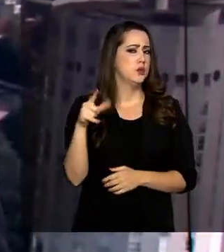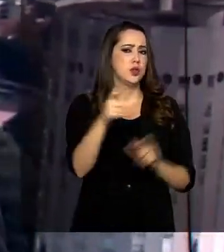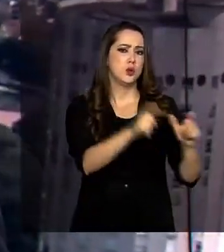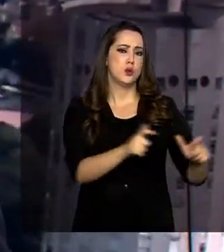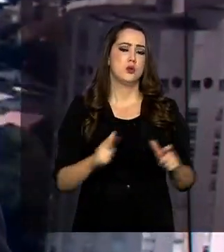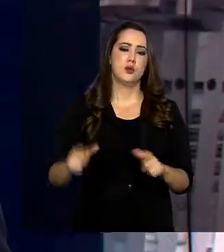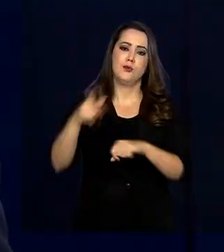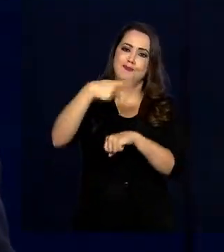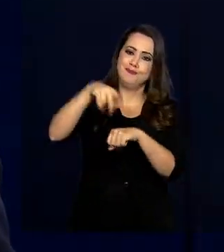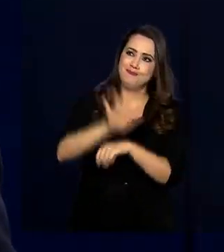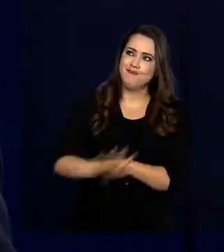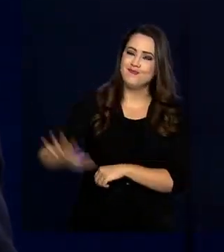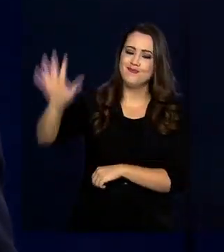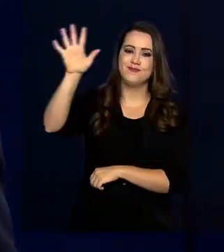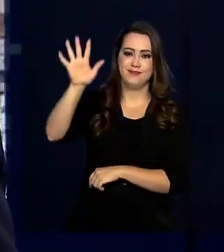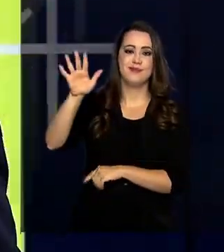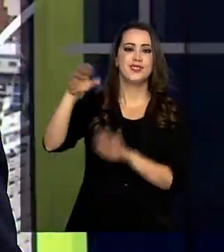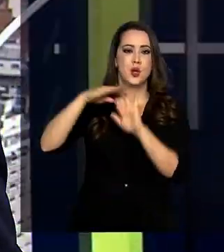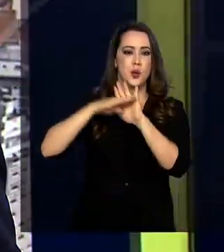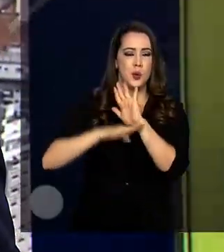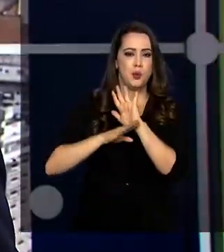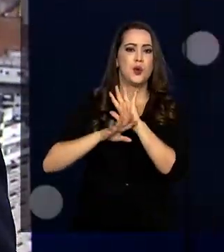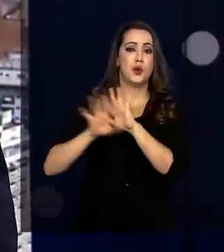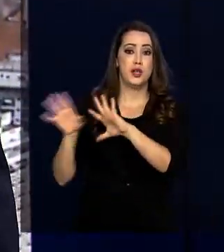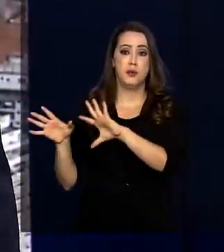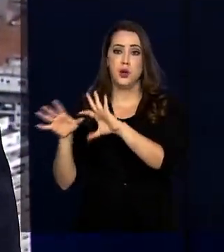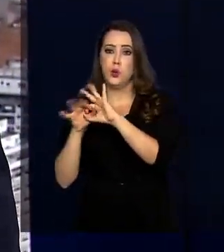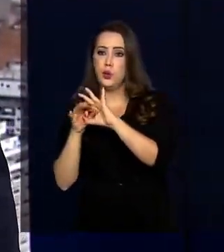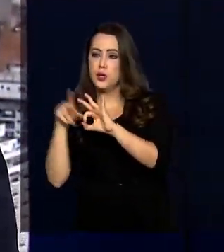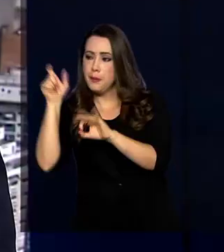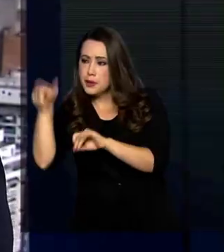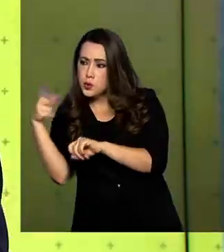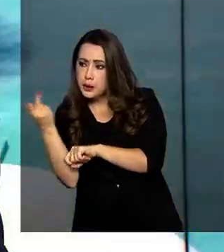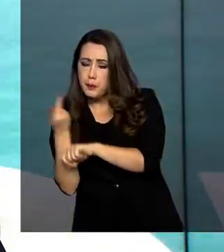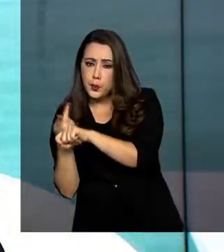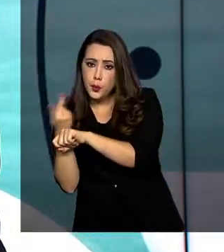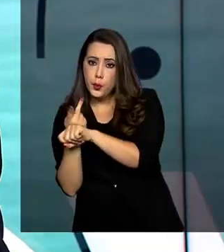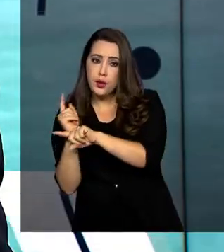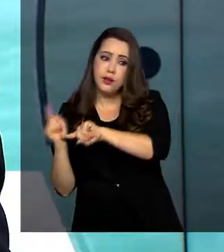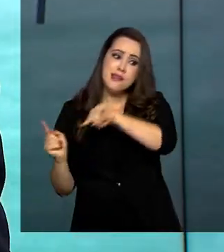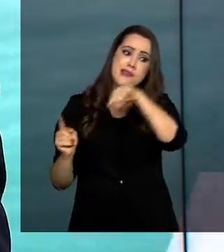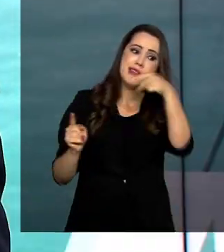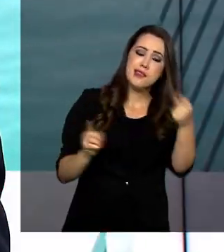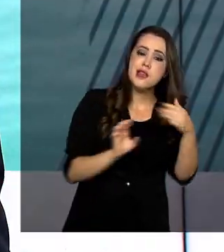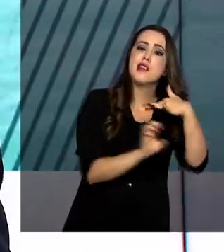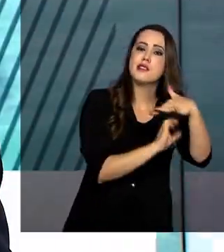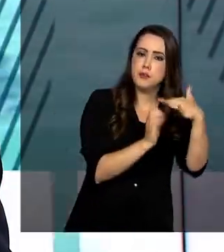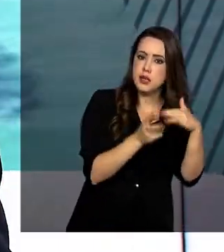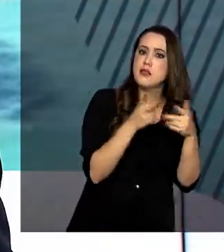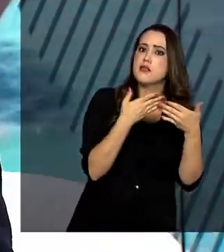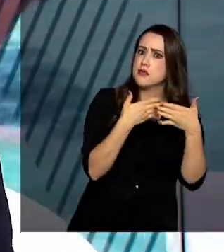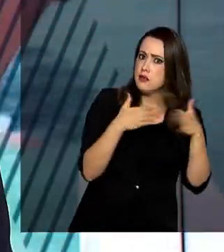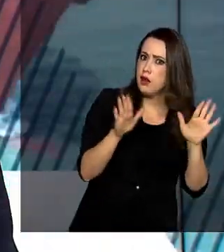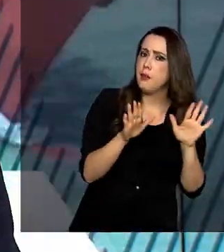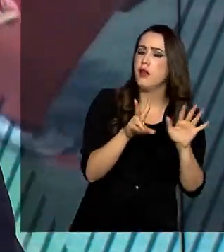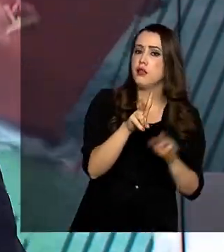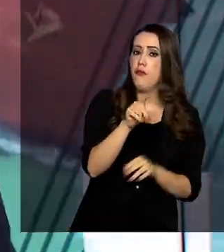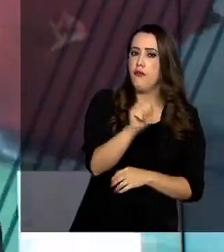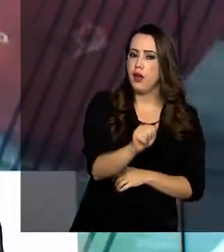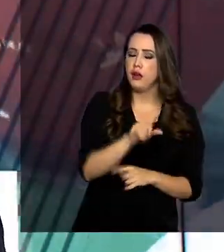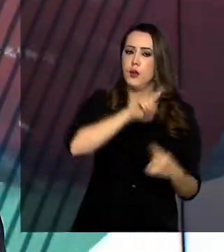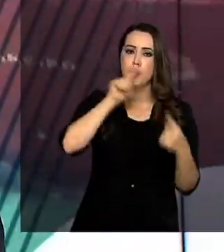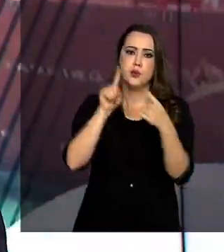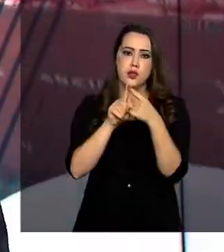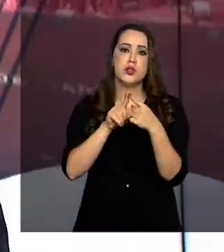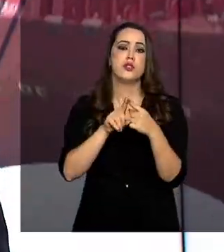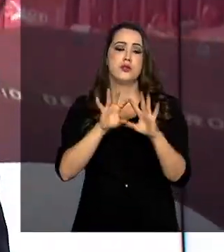regiões do país. O programa atua como uma ponte entre quem procura um emprego e as empresas que têm vagas abertas. E é voltado para